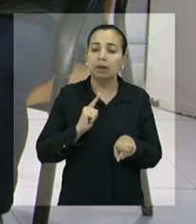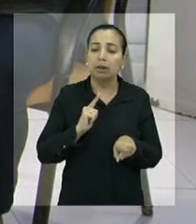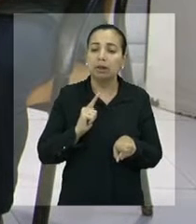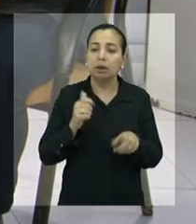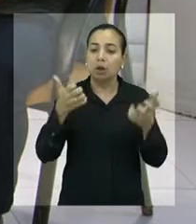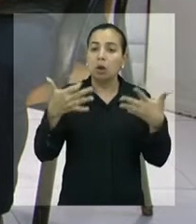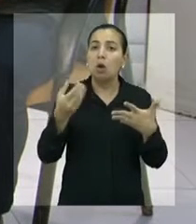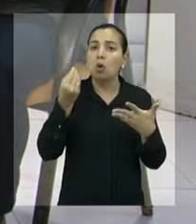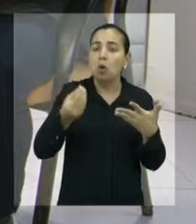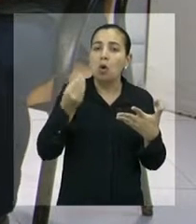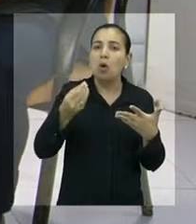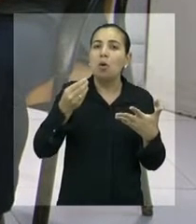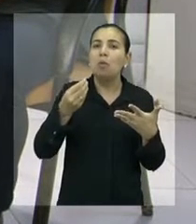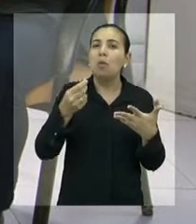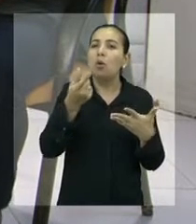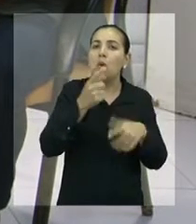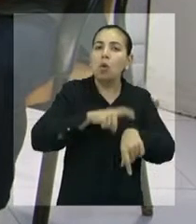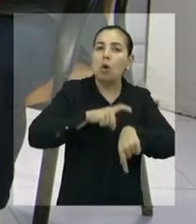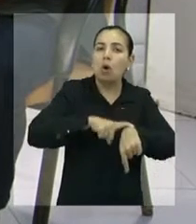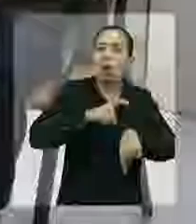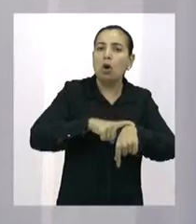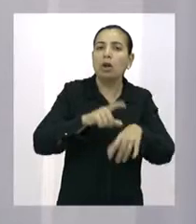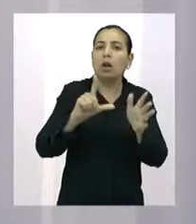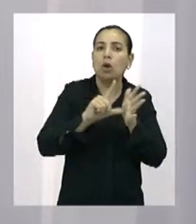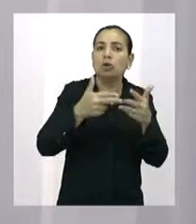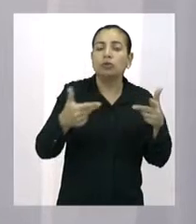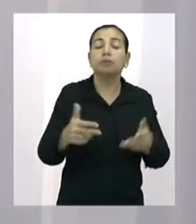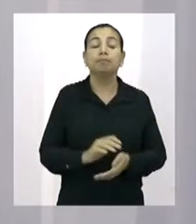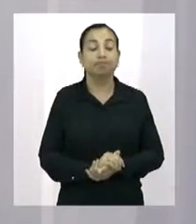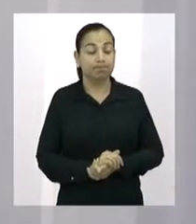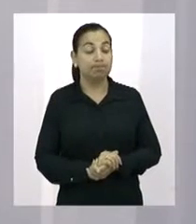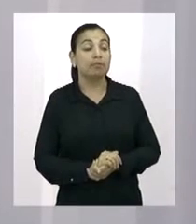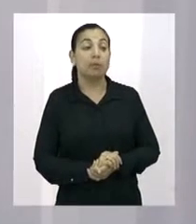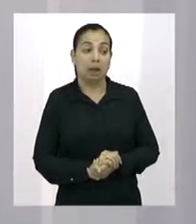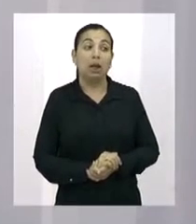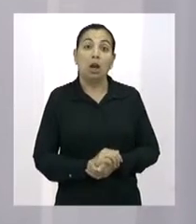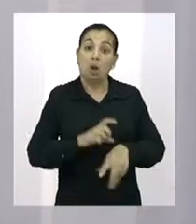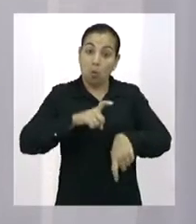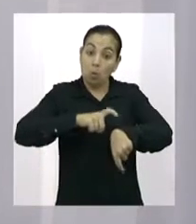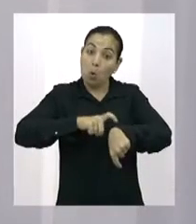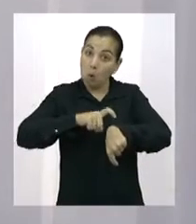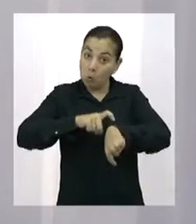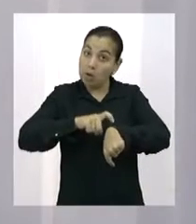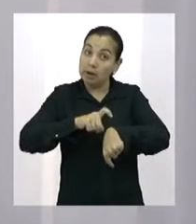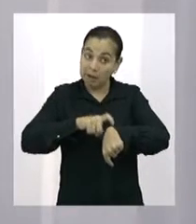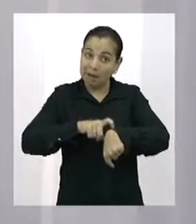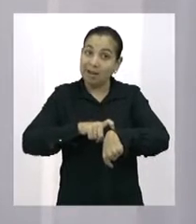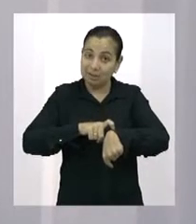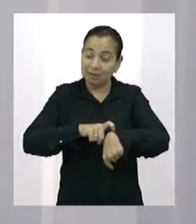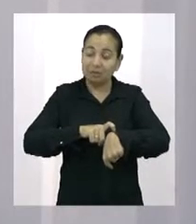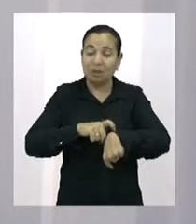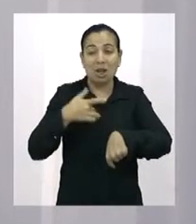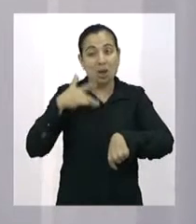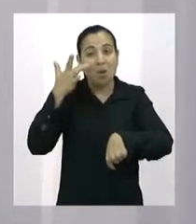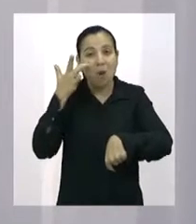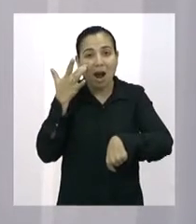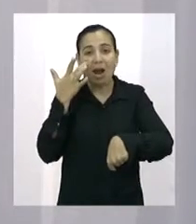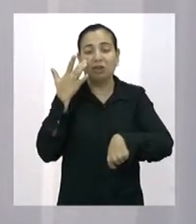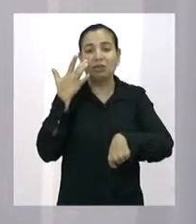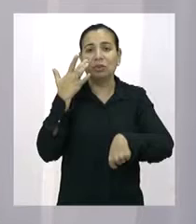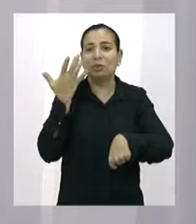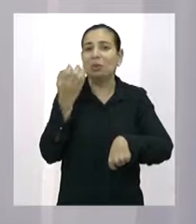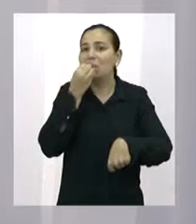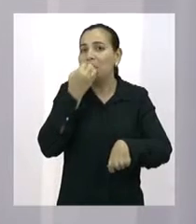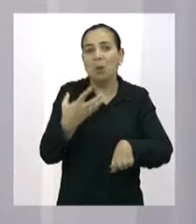o horário do comércio eu achei uma coisa, uma afronta muito grande aos trabalhadores. Porque